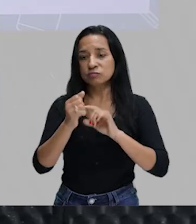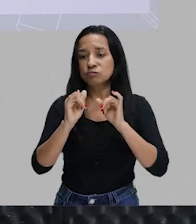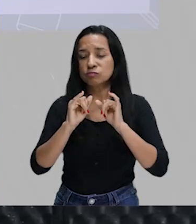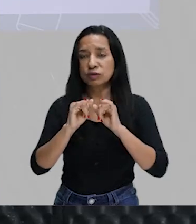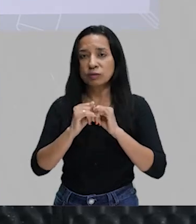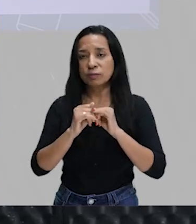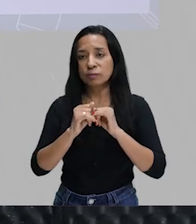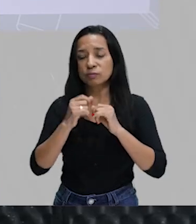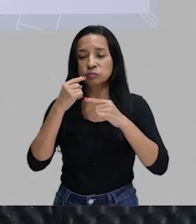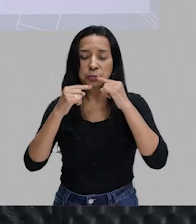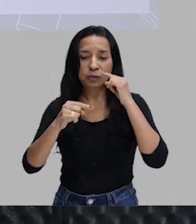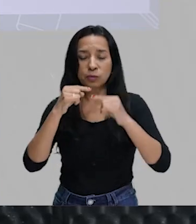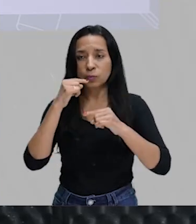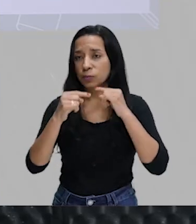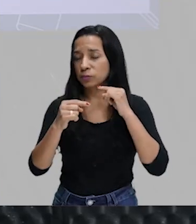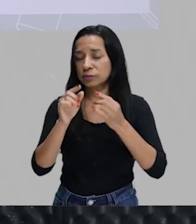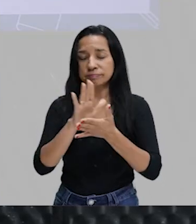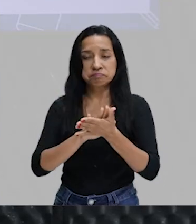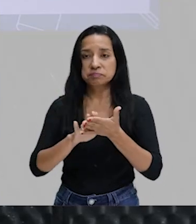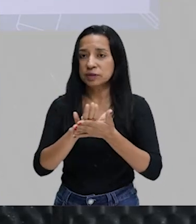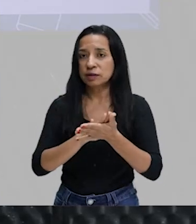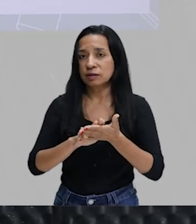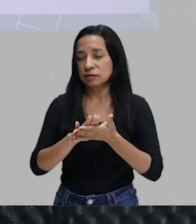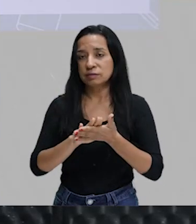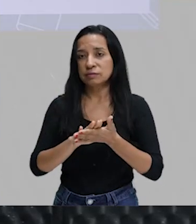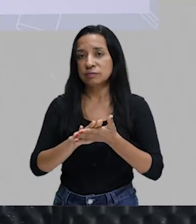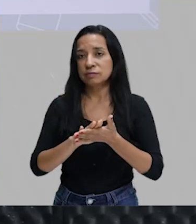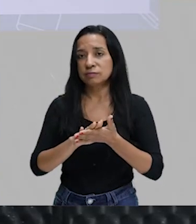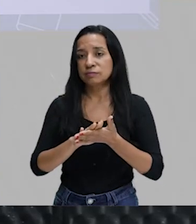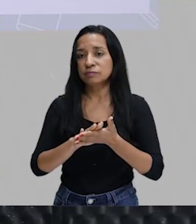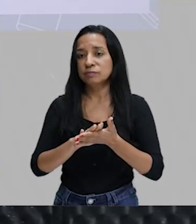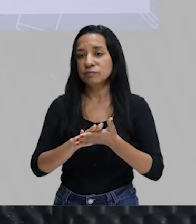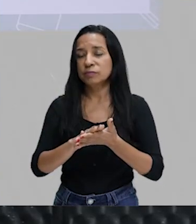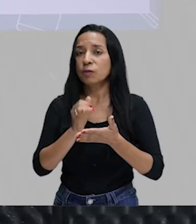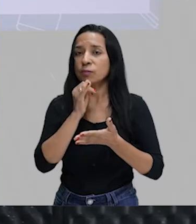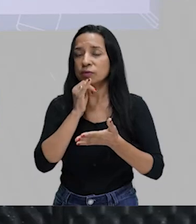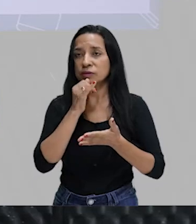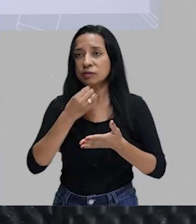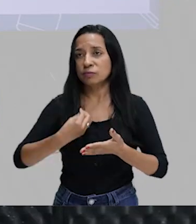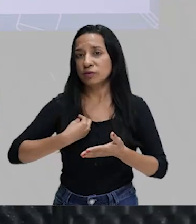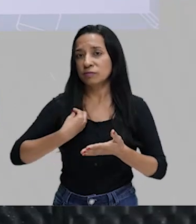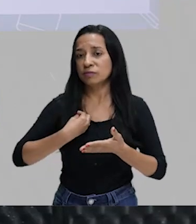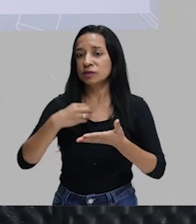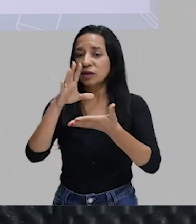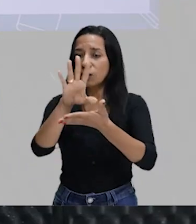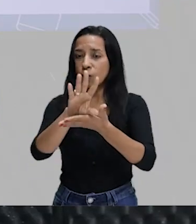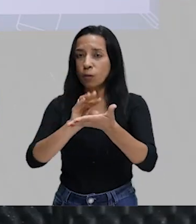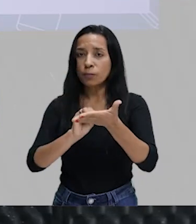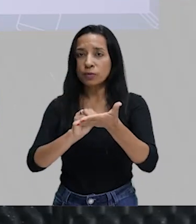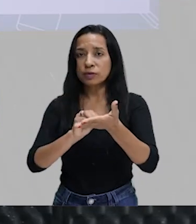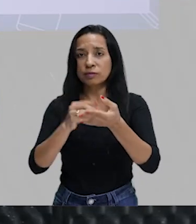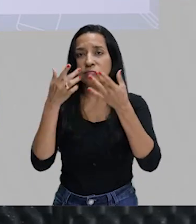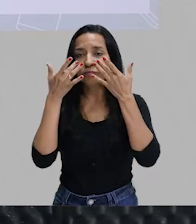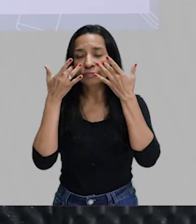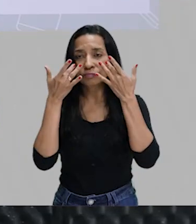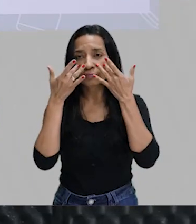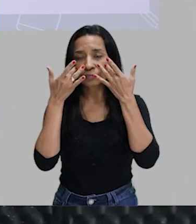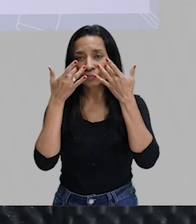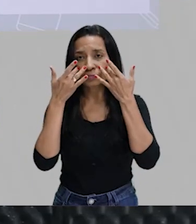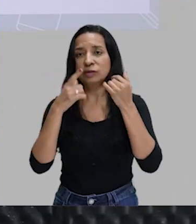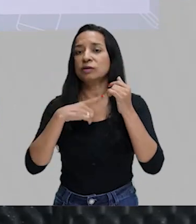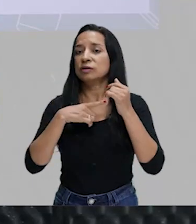Quando